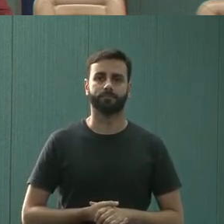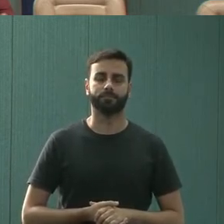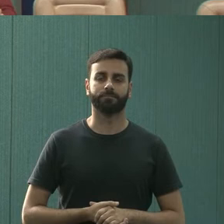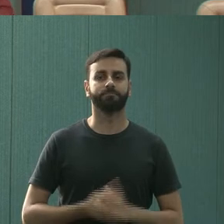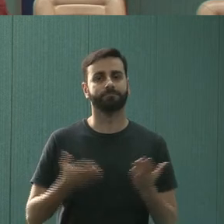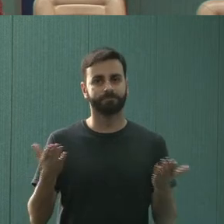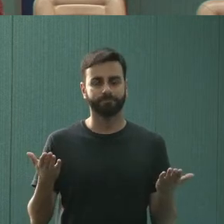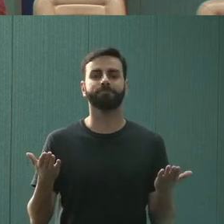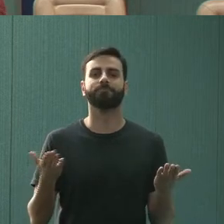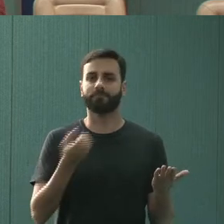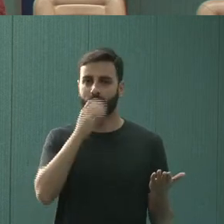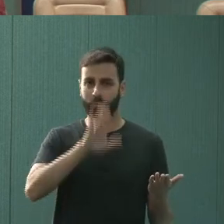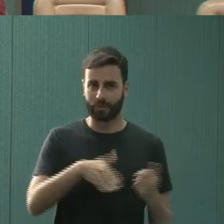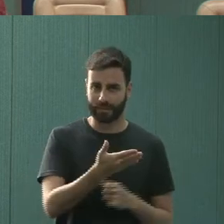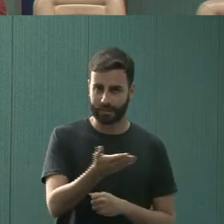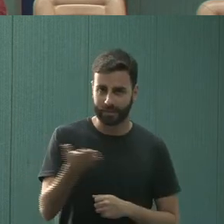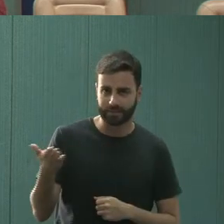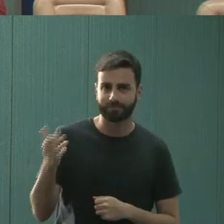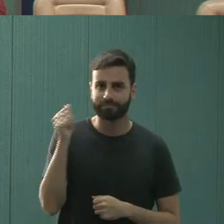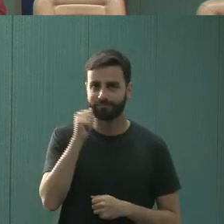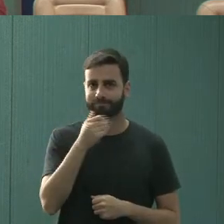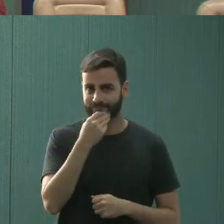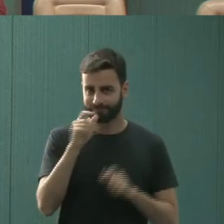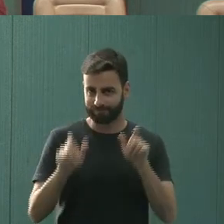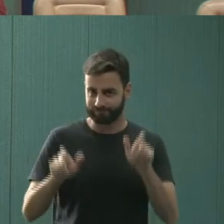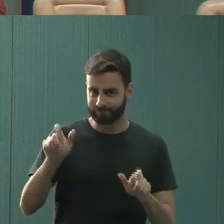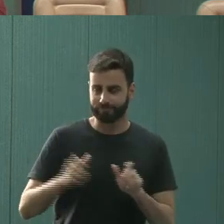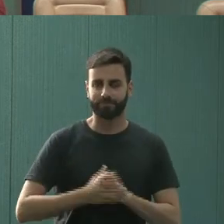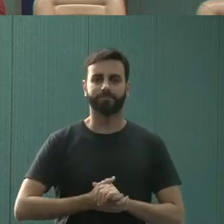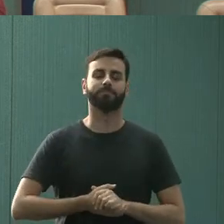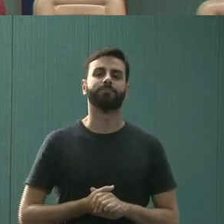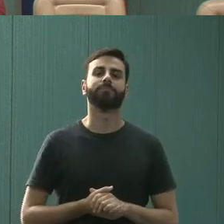Bom, boa tarde a todos e todas.